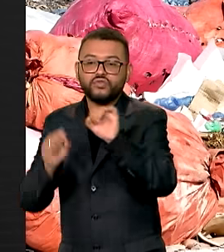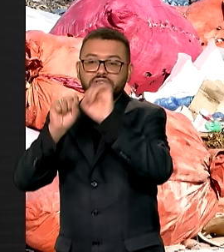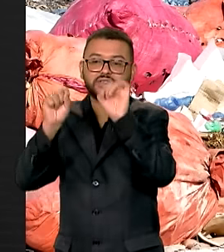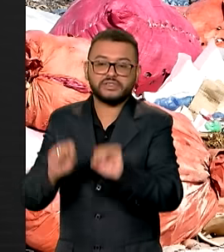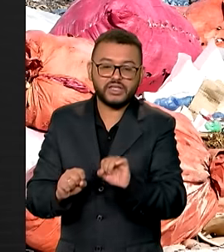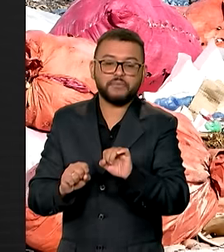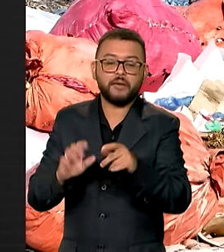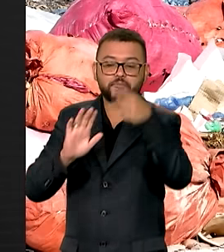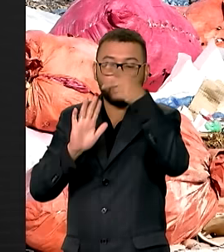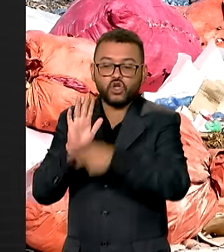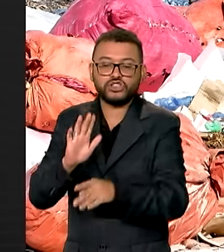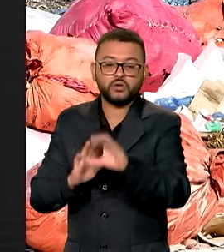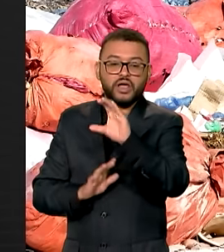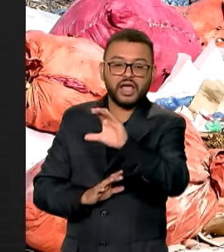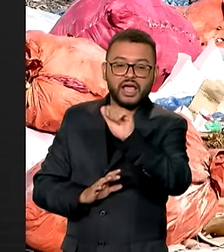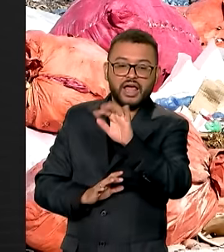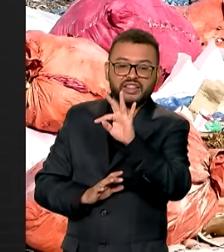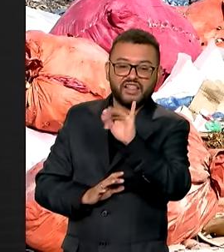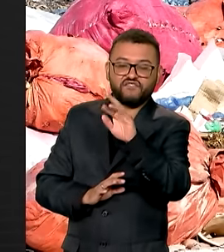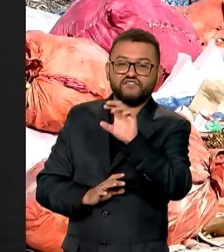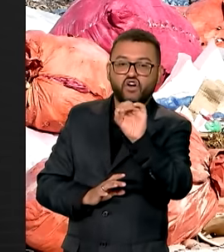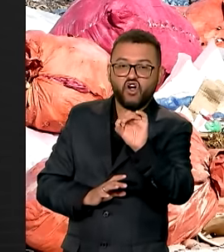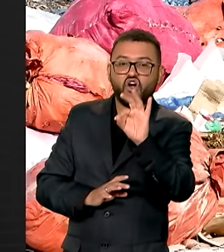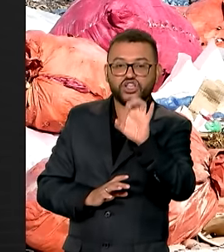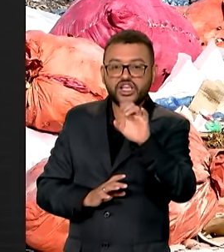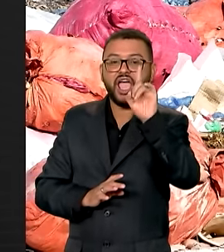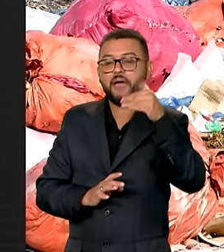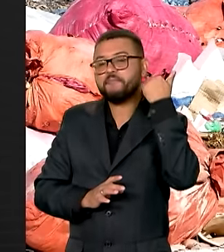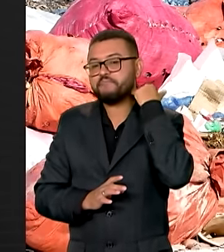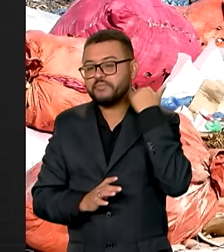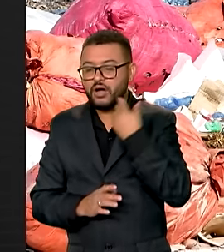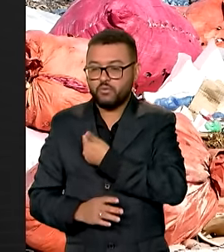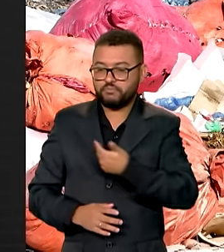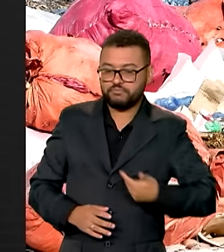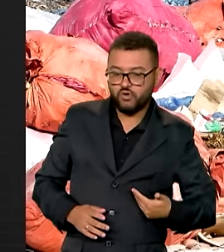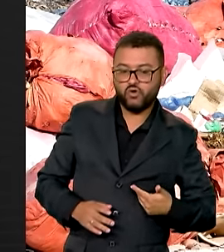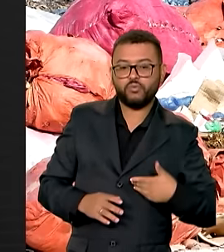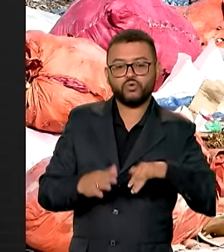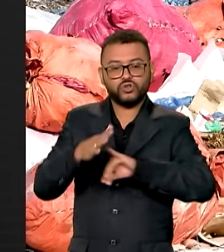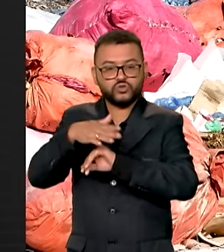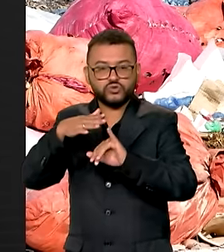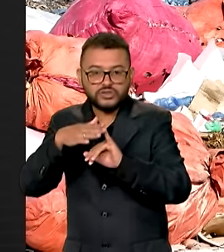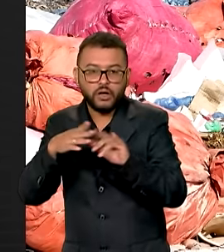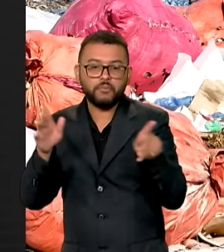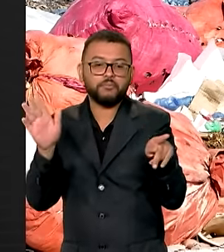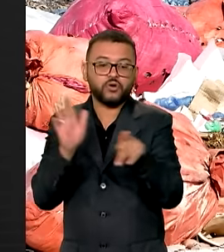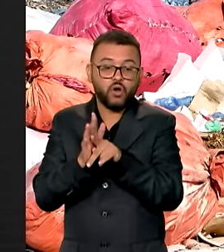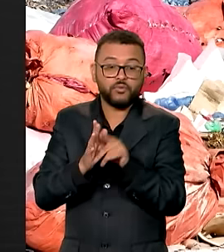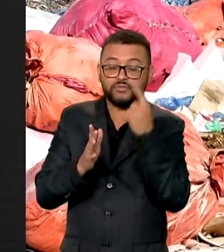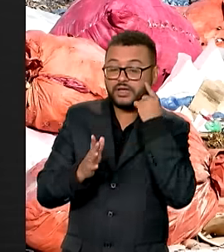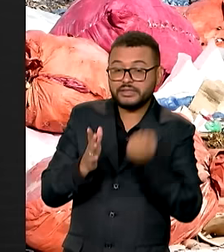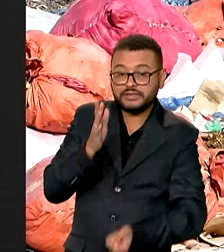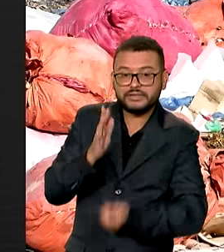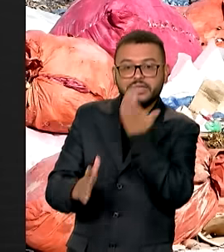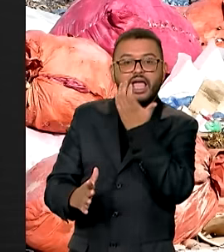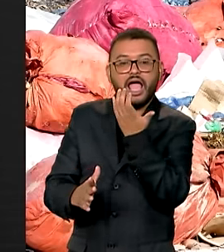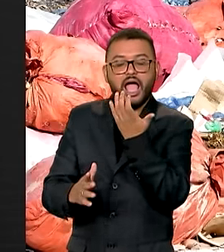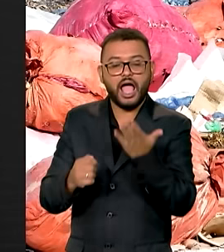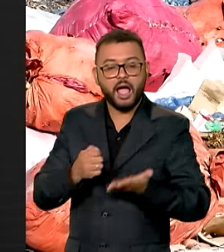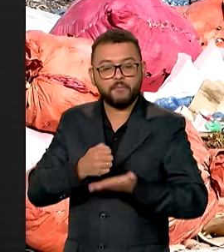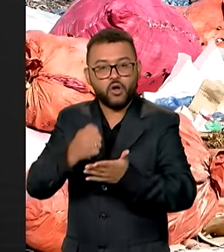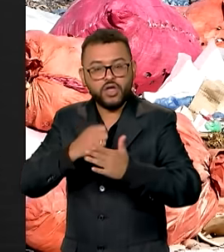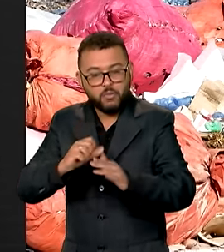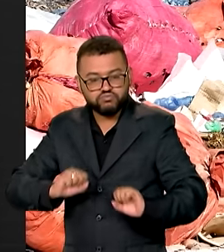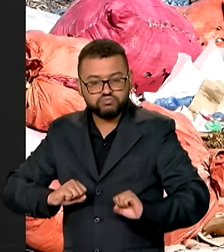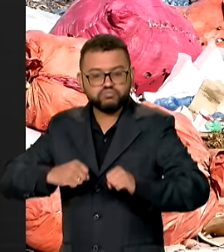O programa, que conta com a participação de bancos públicos, fundações, ministérios e estatais, tem o objetivo de fortalecer